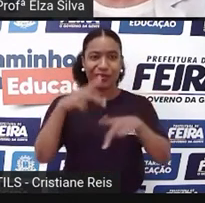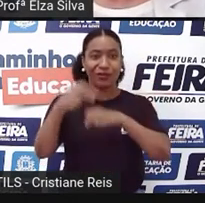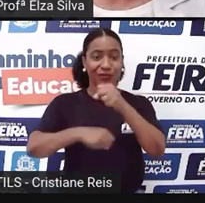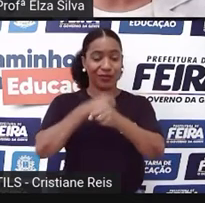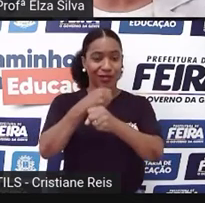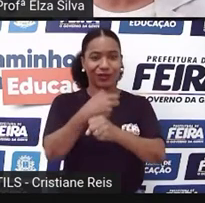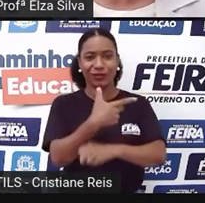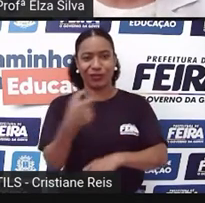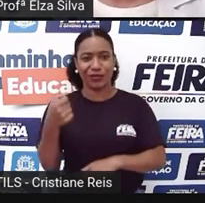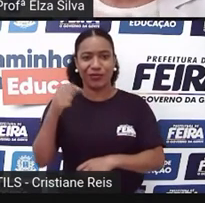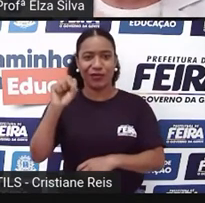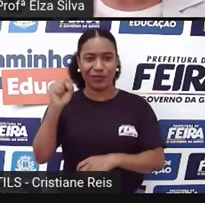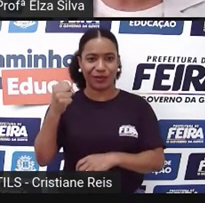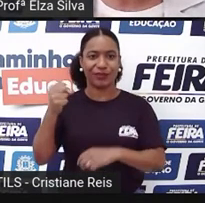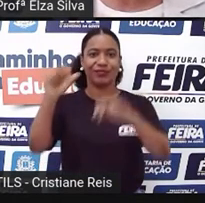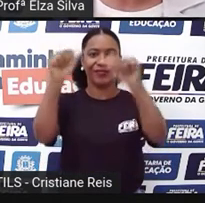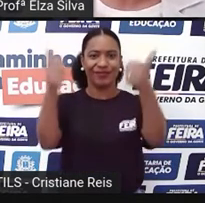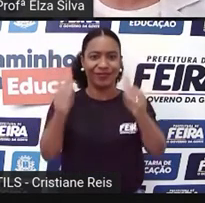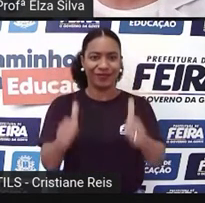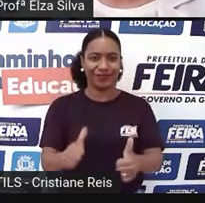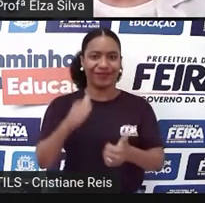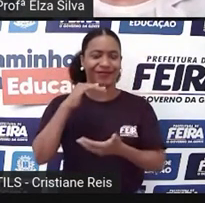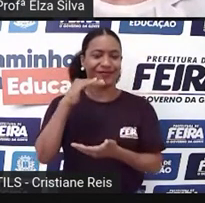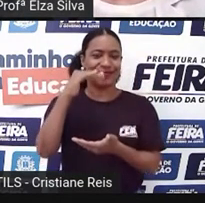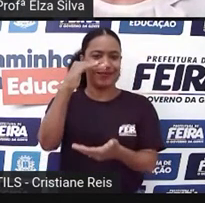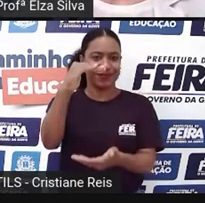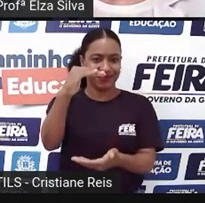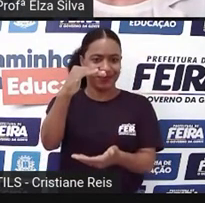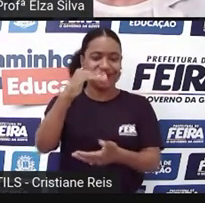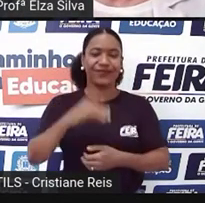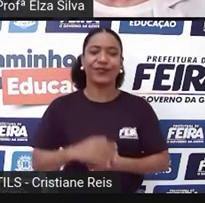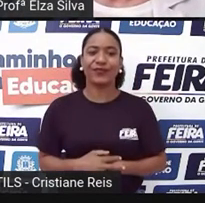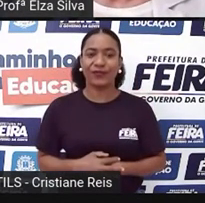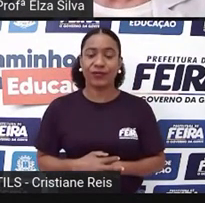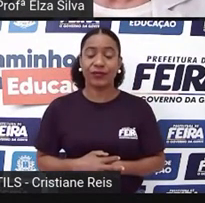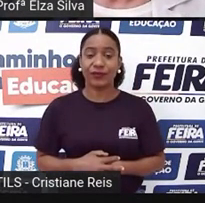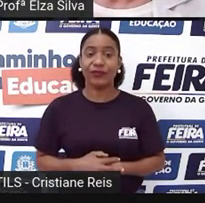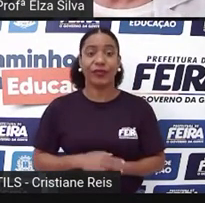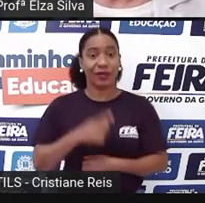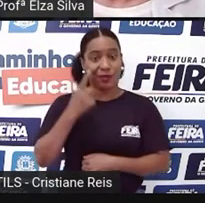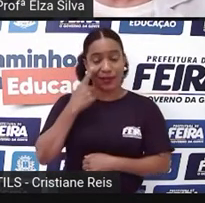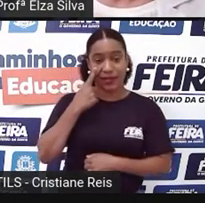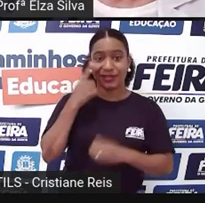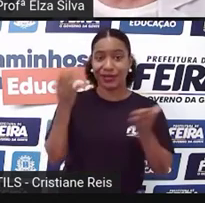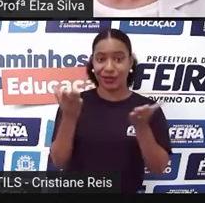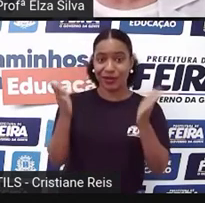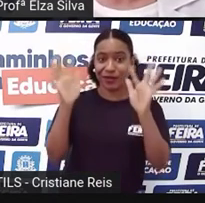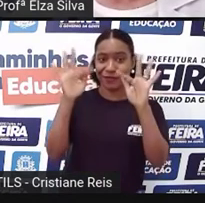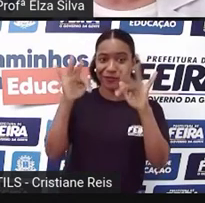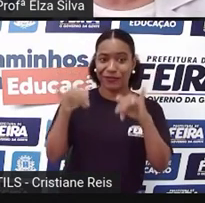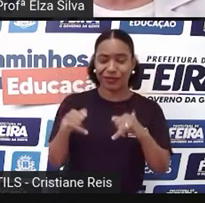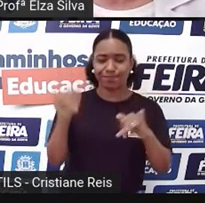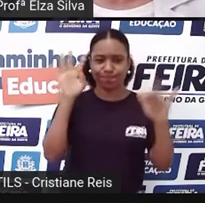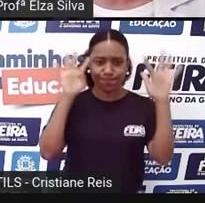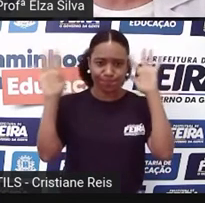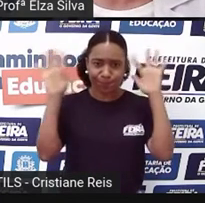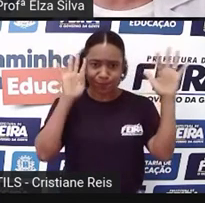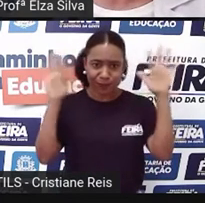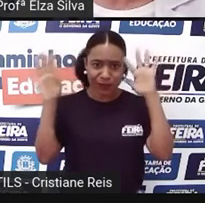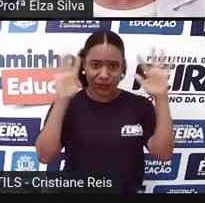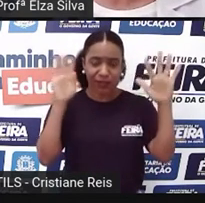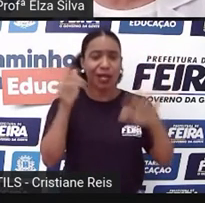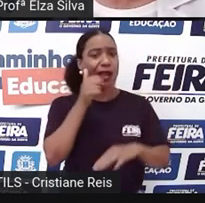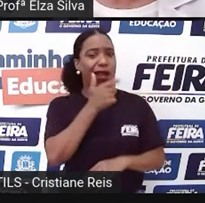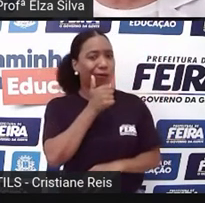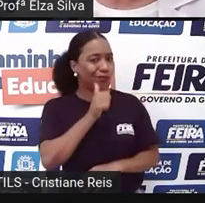terminamos, então, esse momento rápido de hoje, trazendo uma citação e uma reflexão a respeito do que Michelle